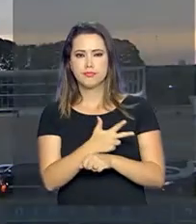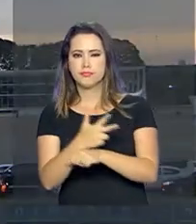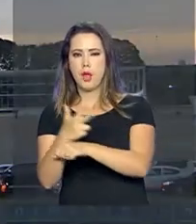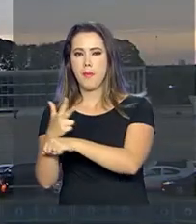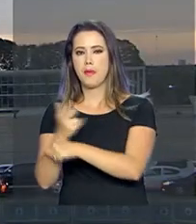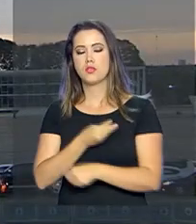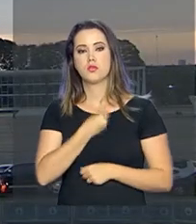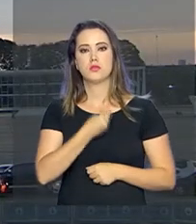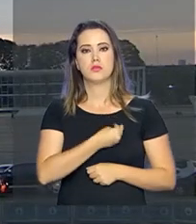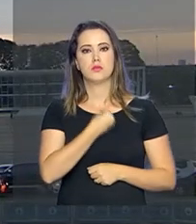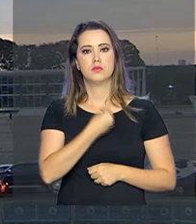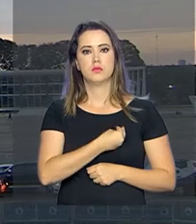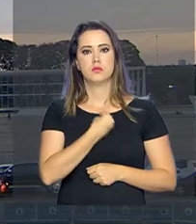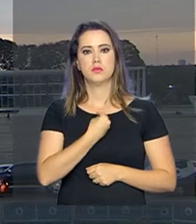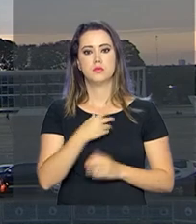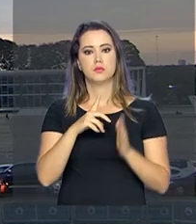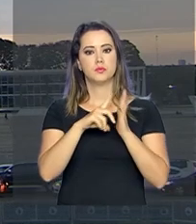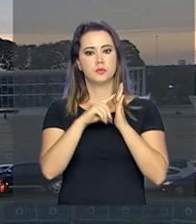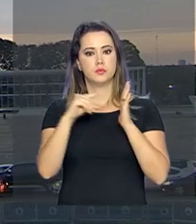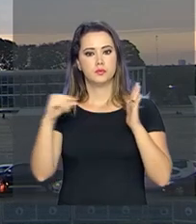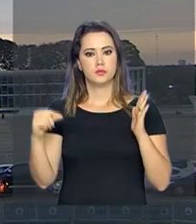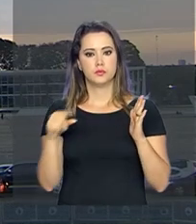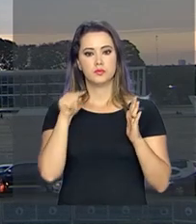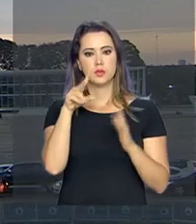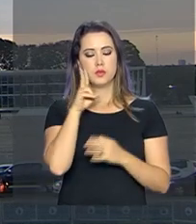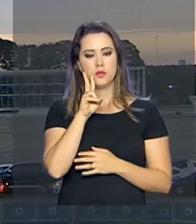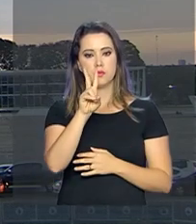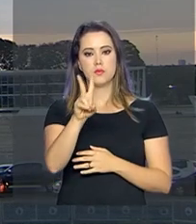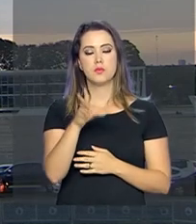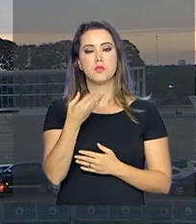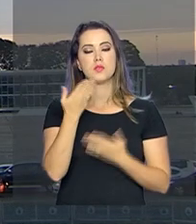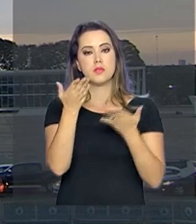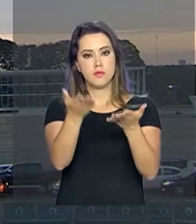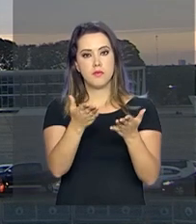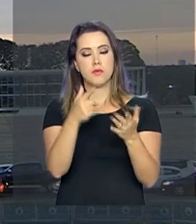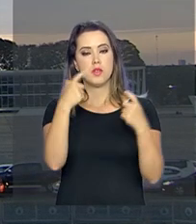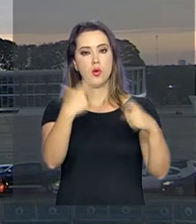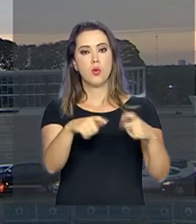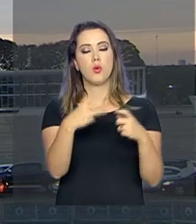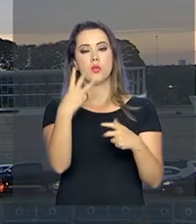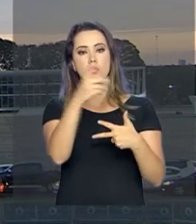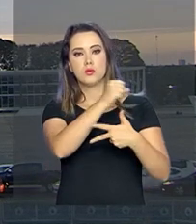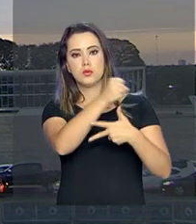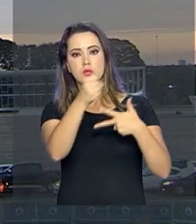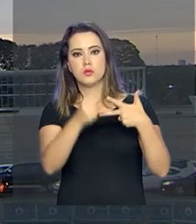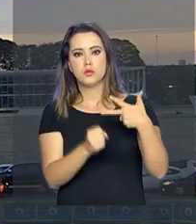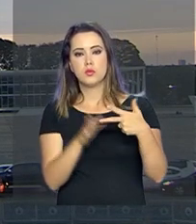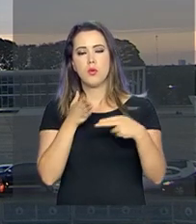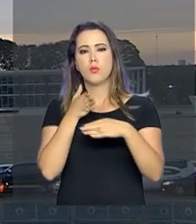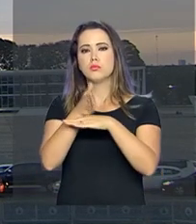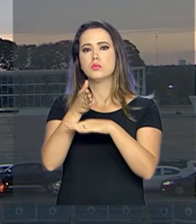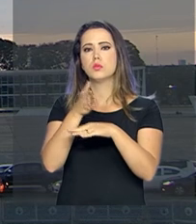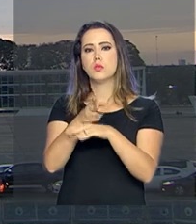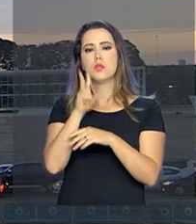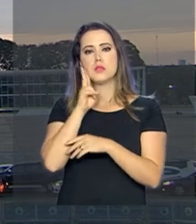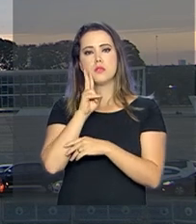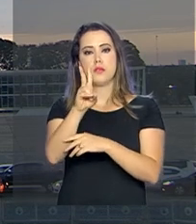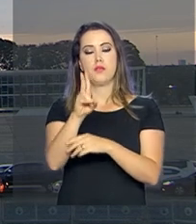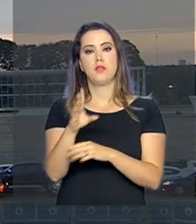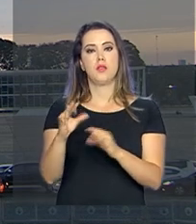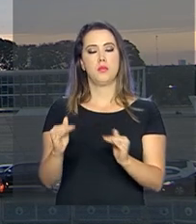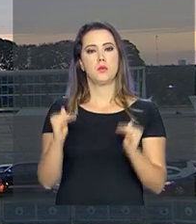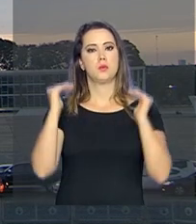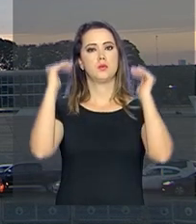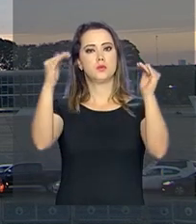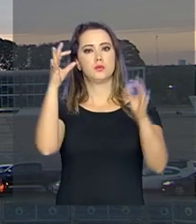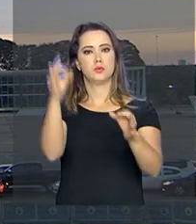vivo da nossa câmera no Palácio do Planalto. Você acompanha aí a Praça dos Três Poderes e ali no fundo o prédio do Supremo Tribunal